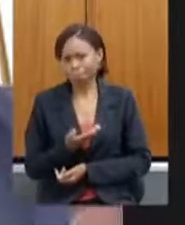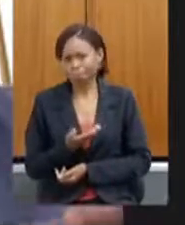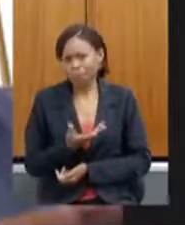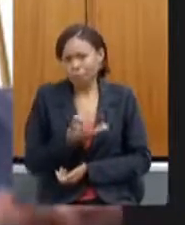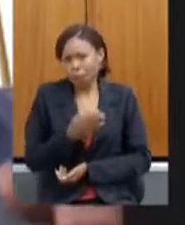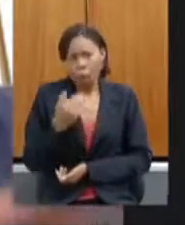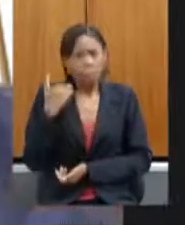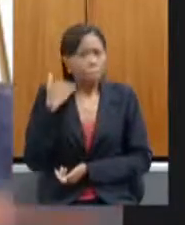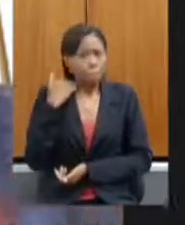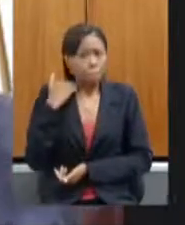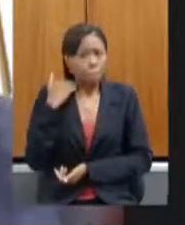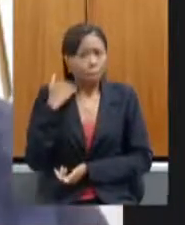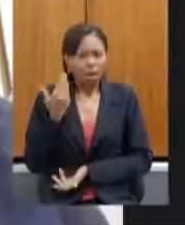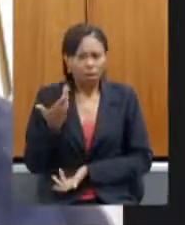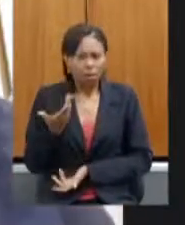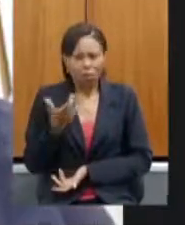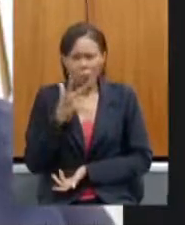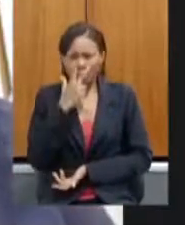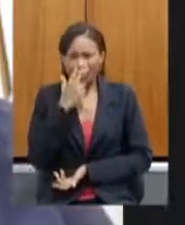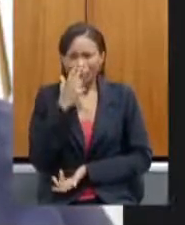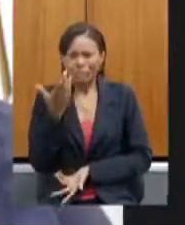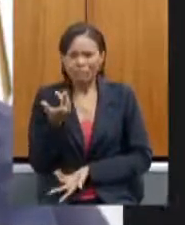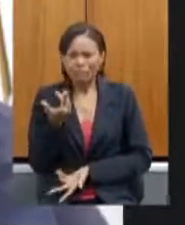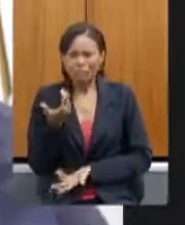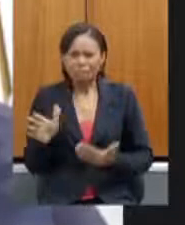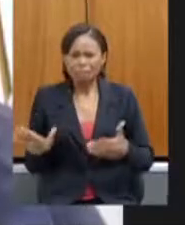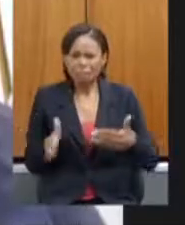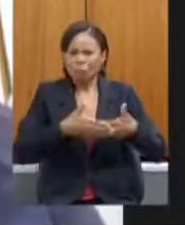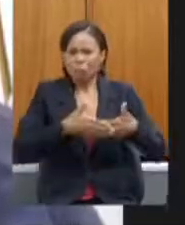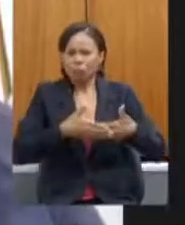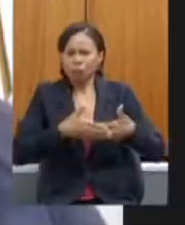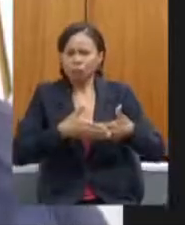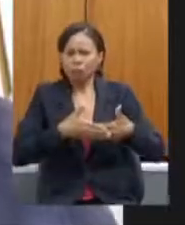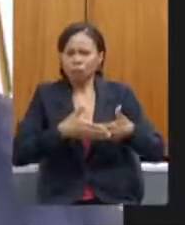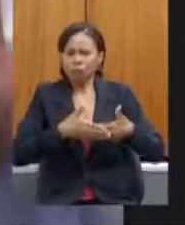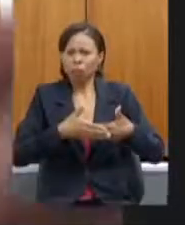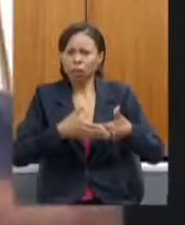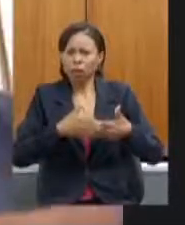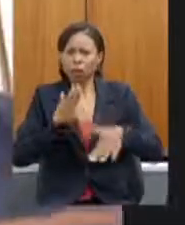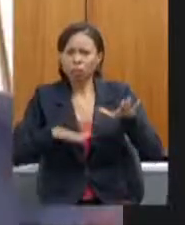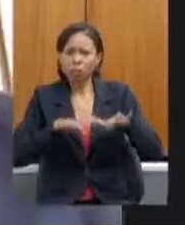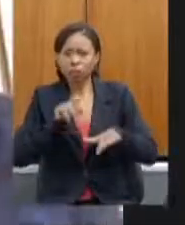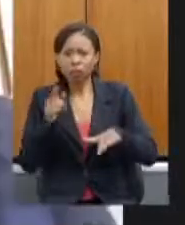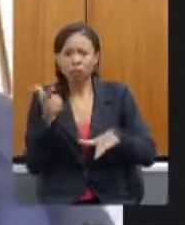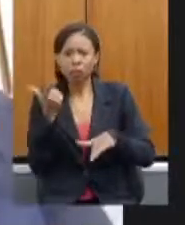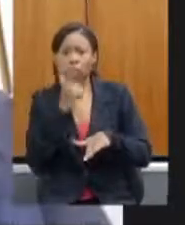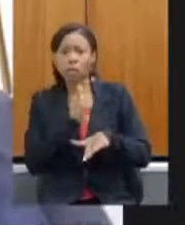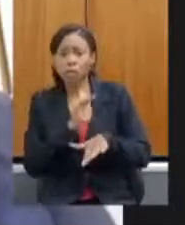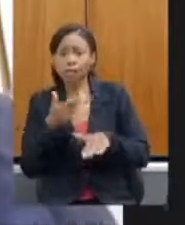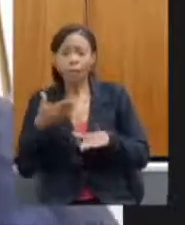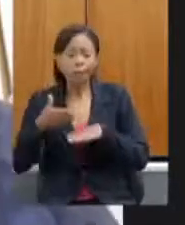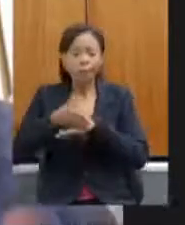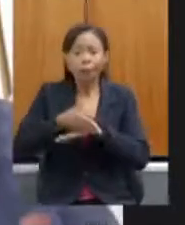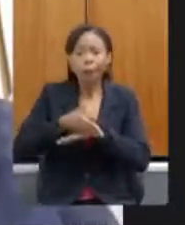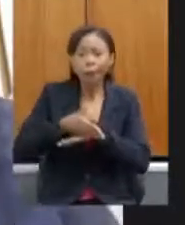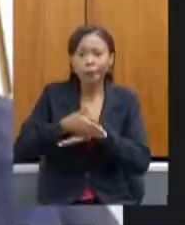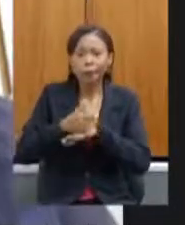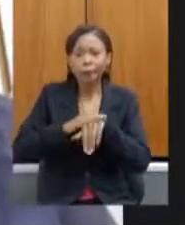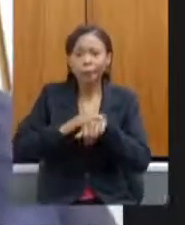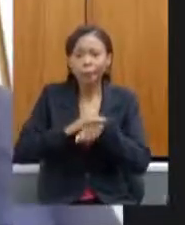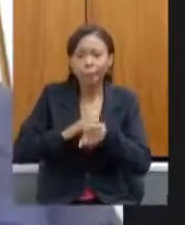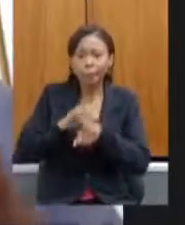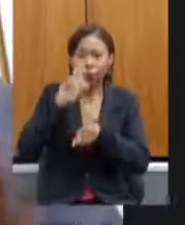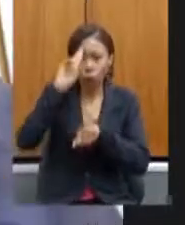um banco parece que ele é blindado você não quando você consegue chegar até a diretoria até o presidente